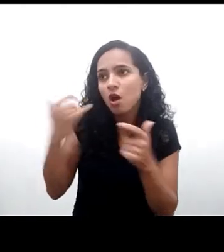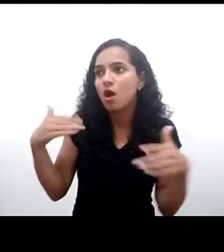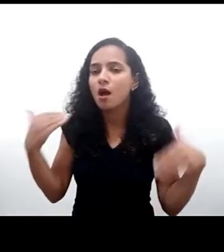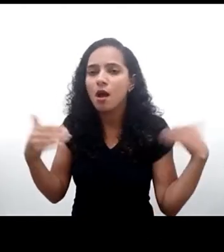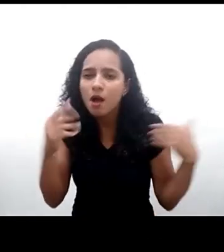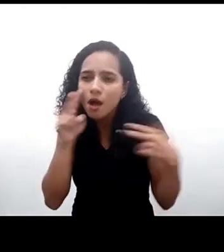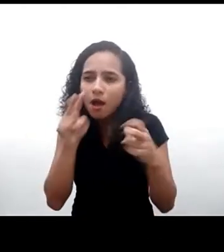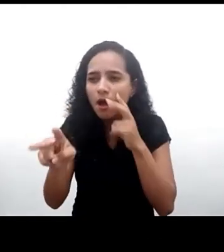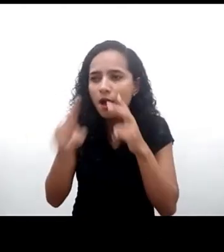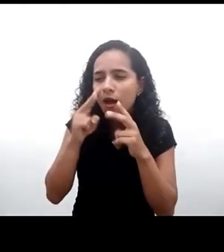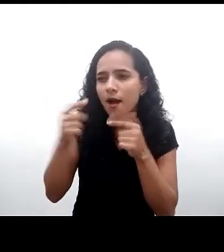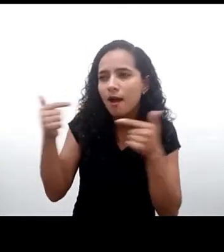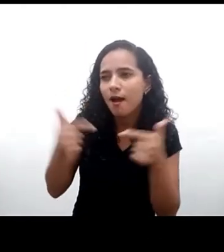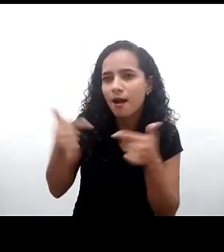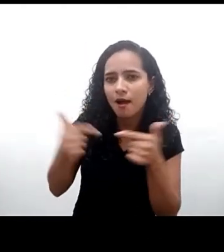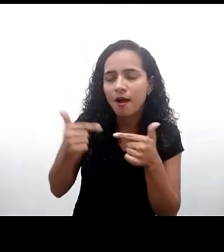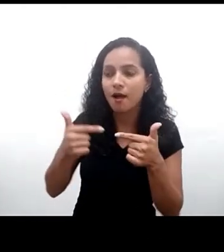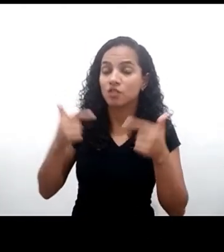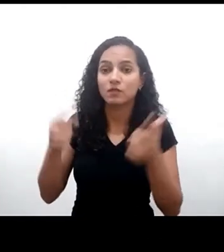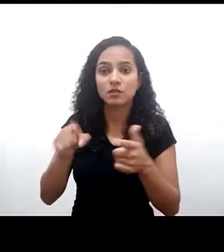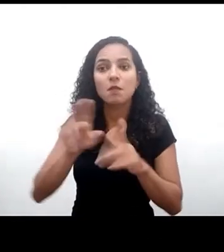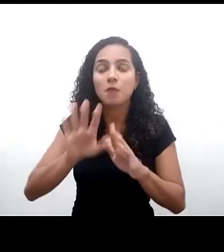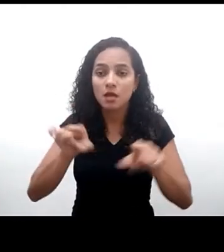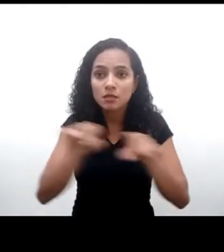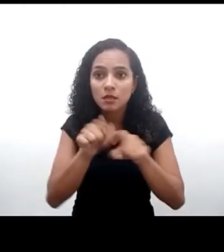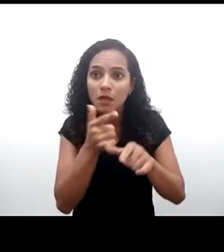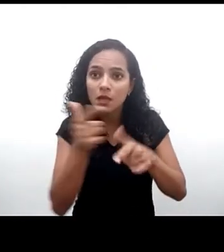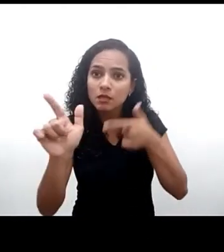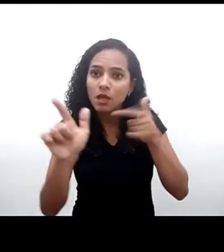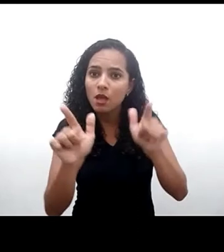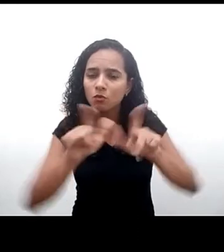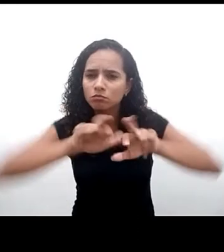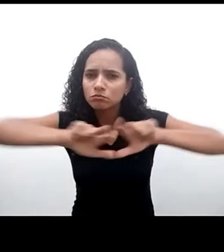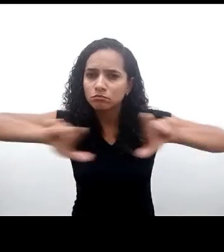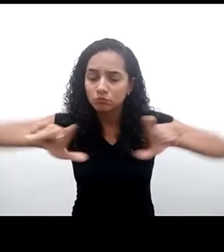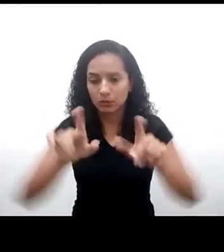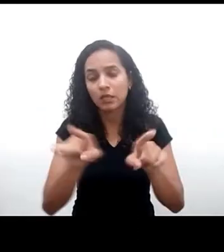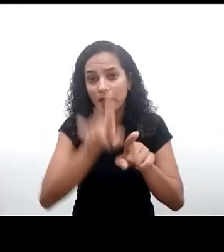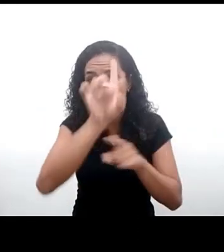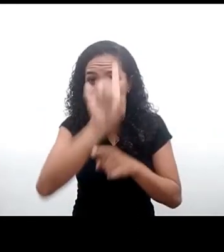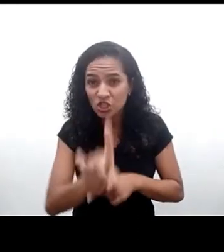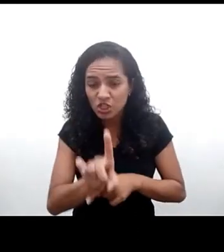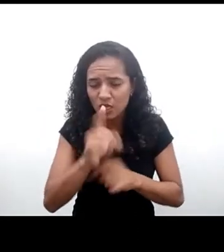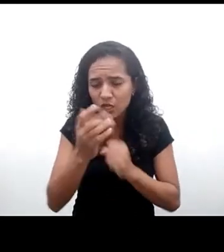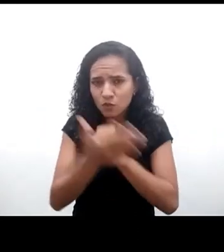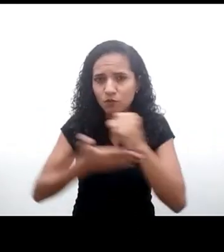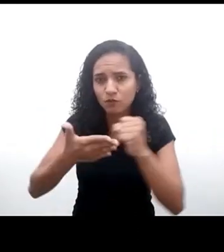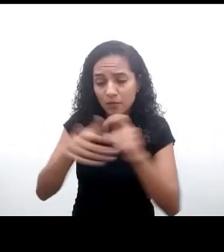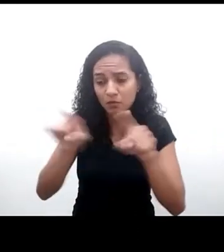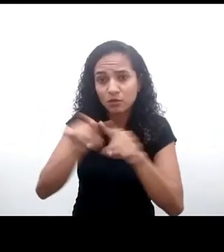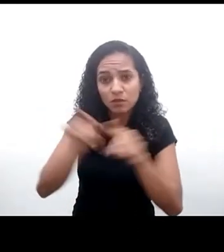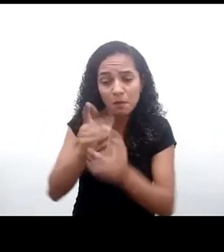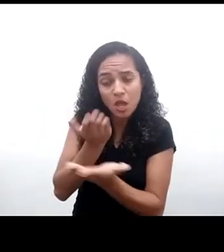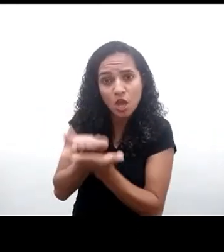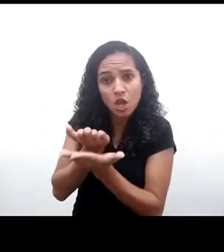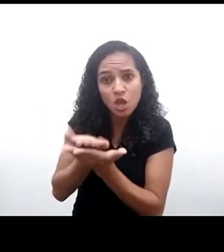destacam como contemplam outros exercícios de direitos fundamentais como estudar, mas também destaque